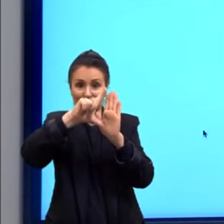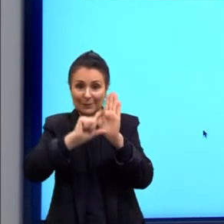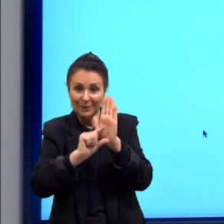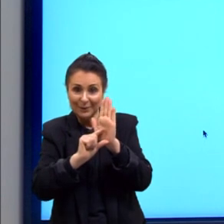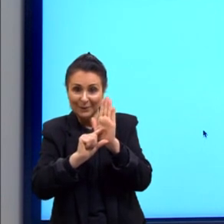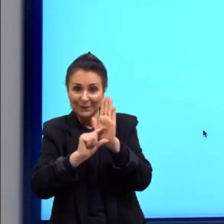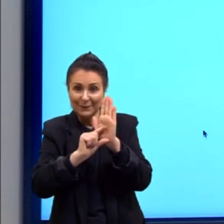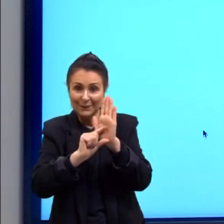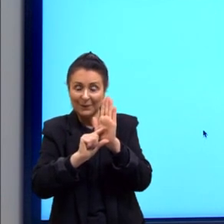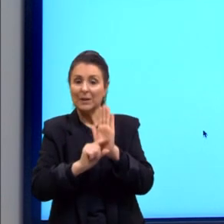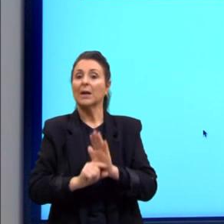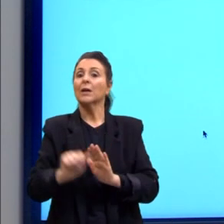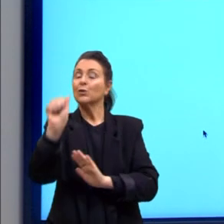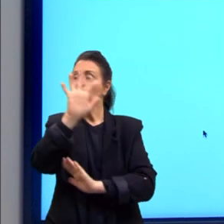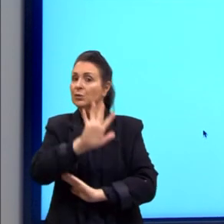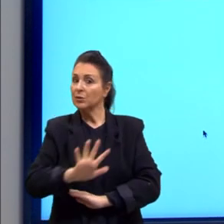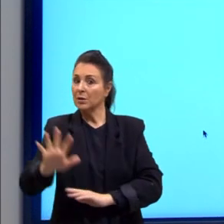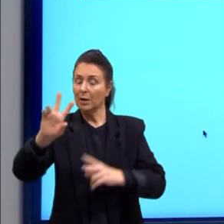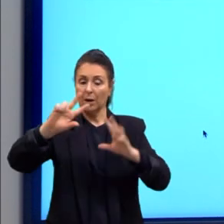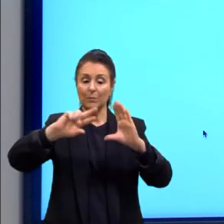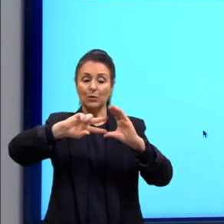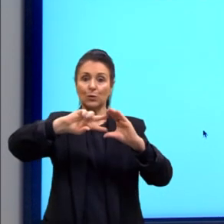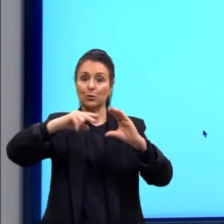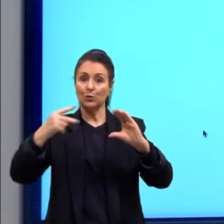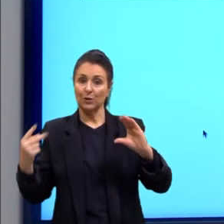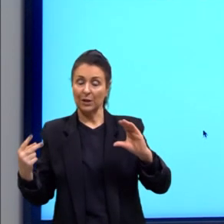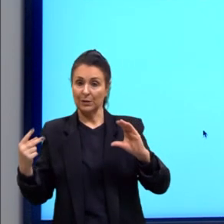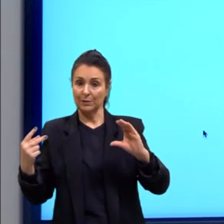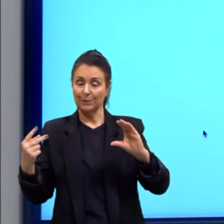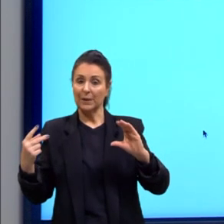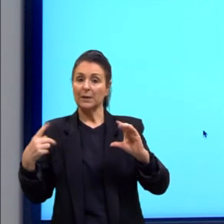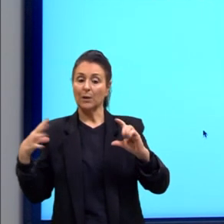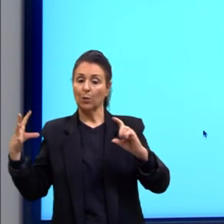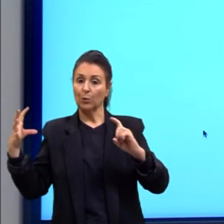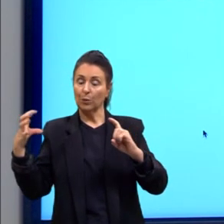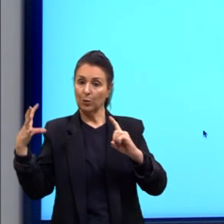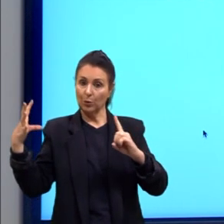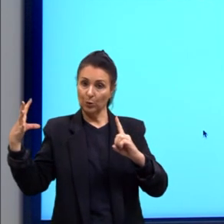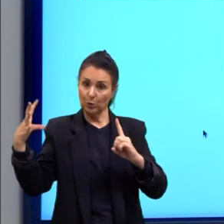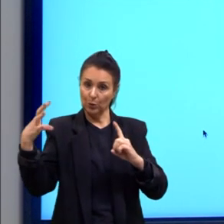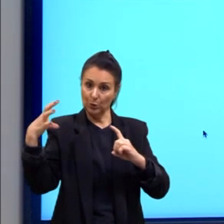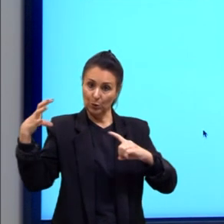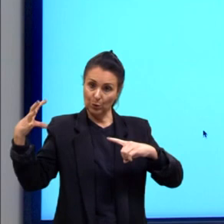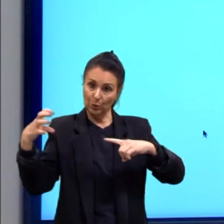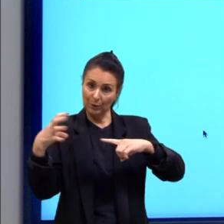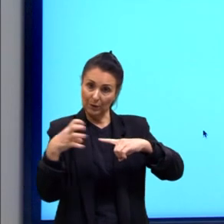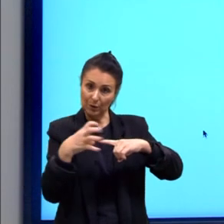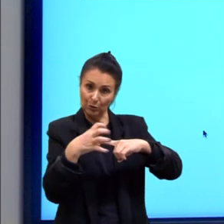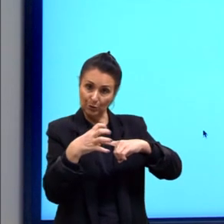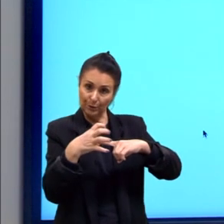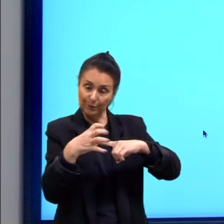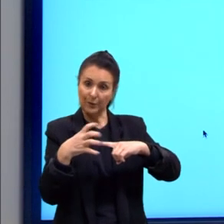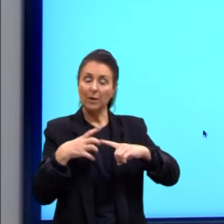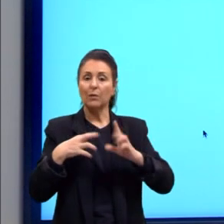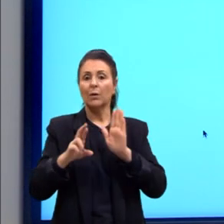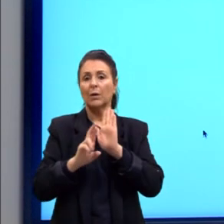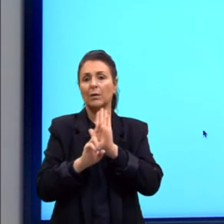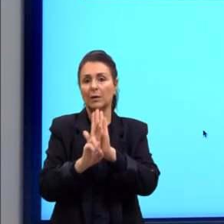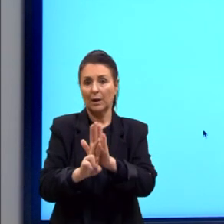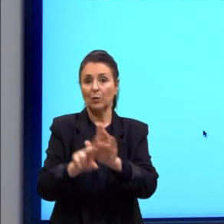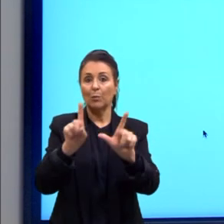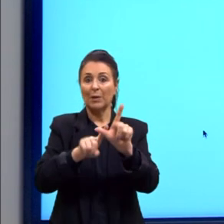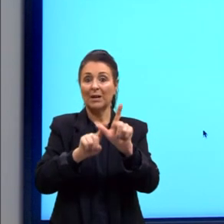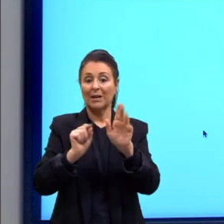geralmente, os genes dominantes, que são os maiúsculos, representados pela letra